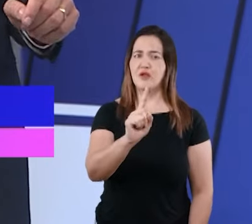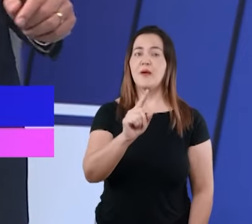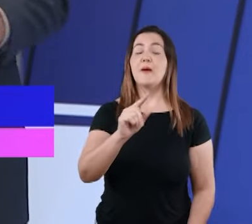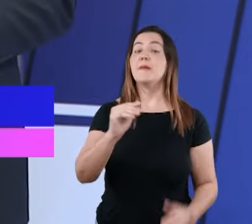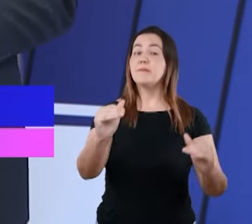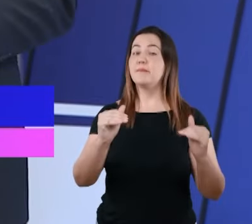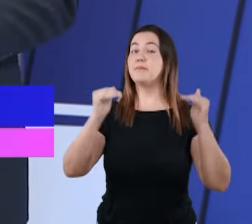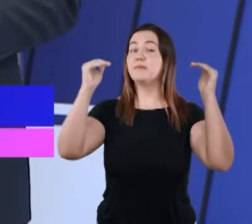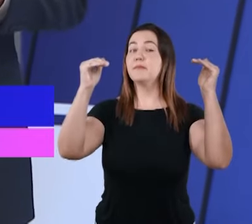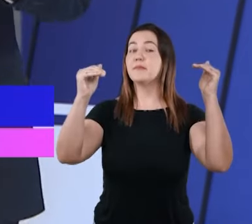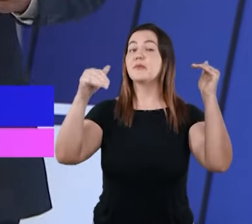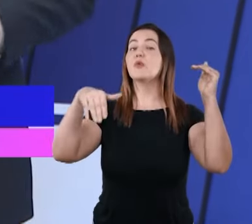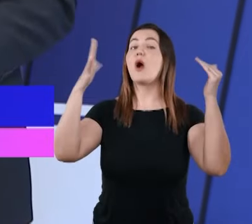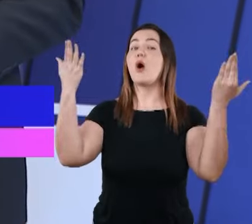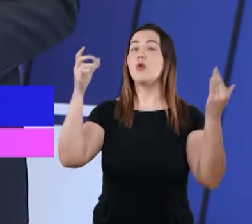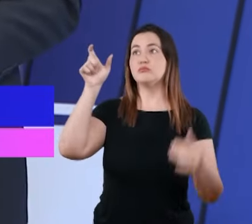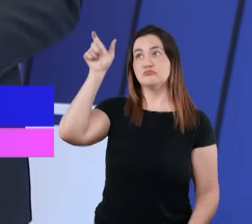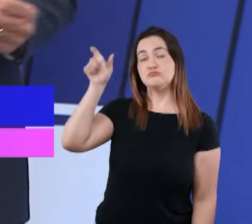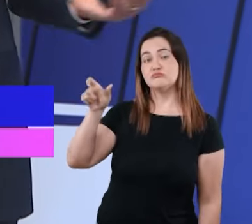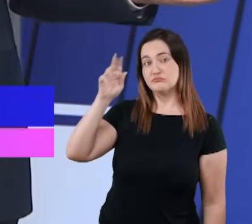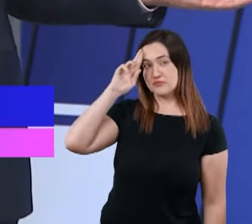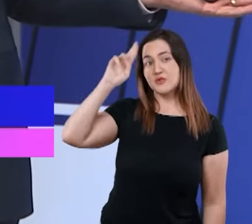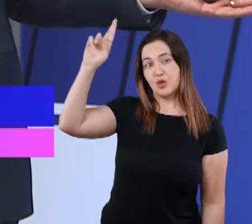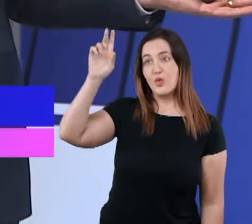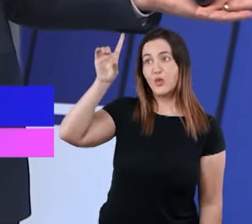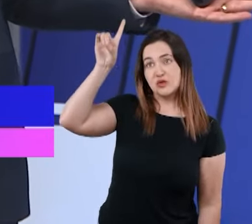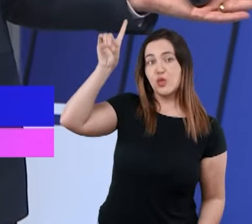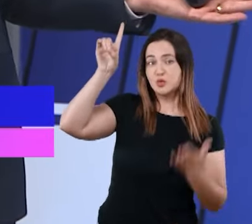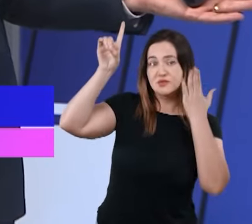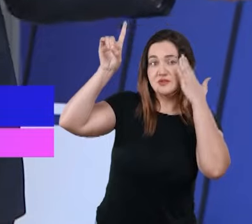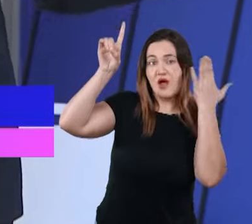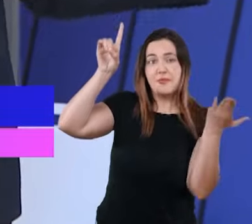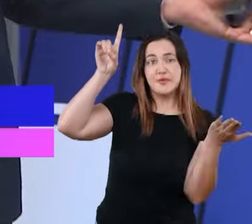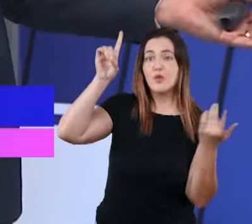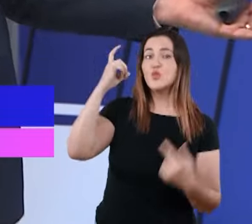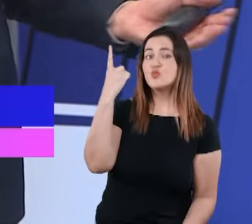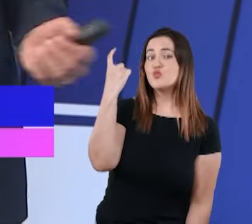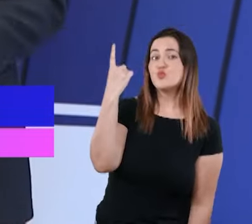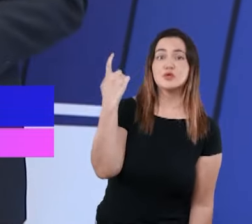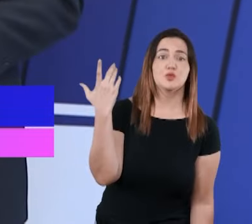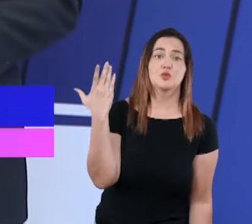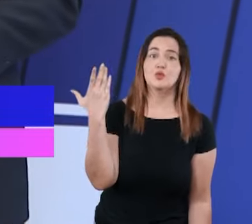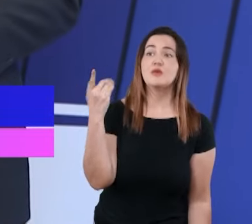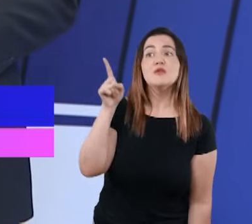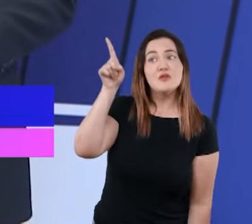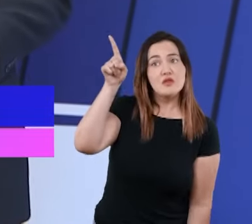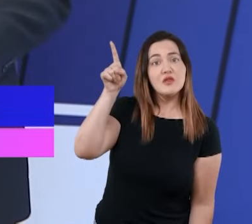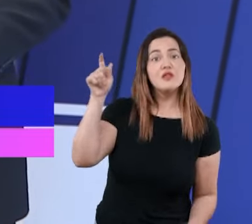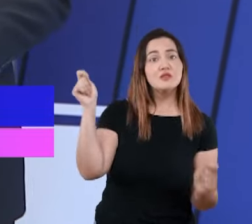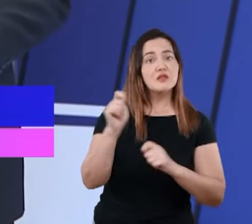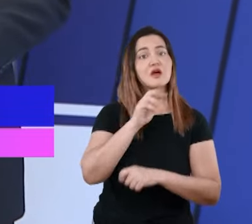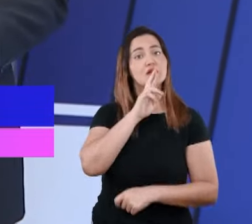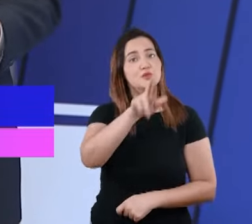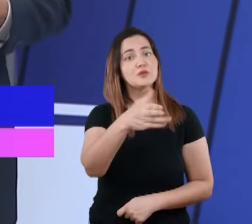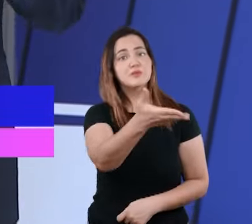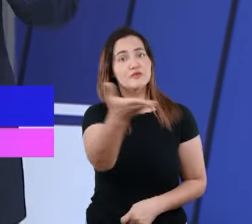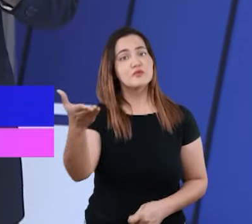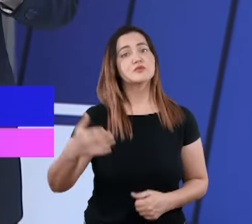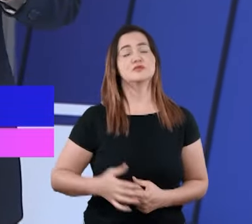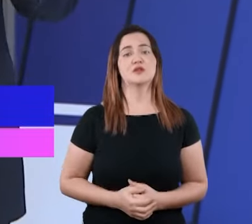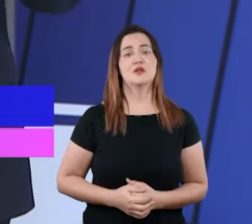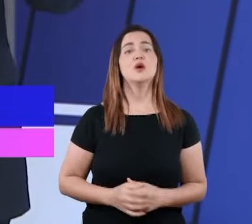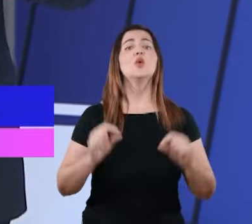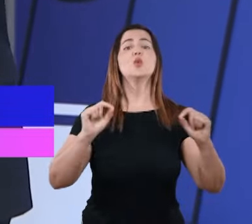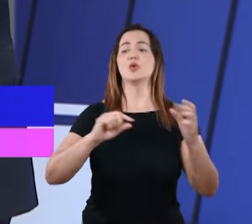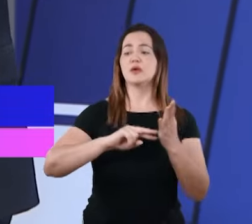Porque a autoridade aqui é o próprio Senhor, porque Ele sabe todas as coisas. Ele criou todas as coisas. E é Ele que pode dizer para mim e para